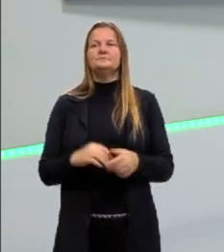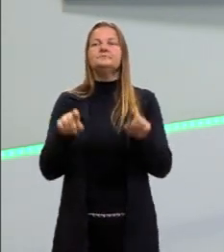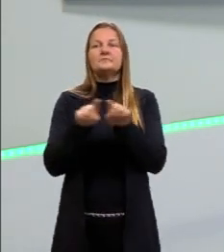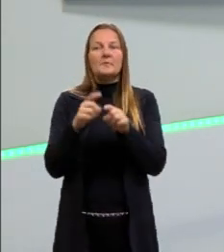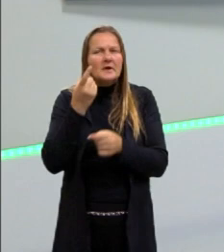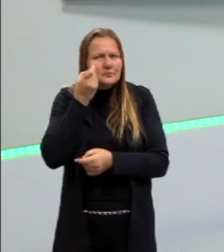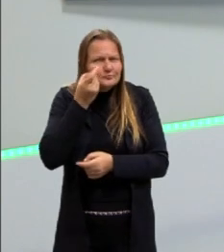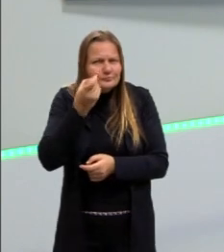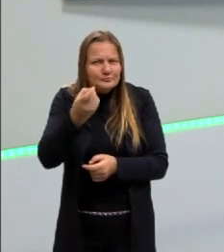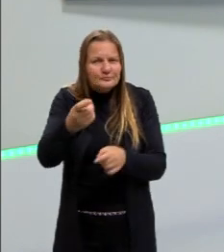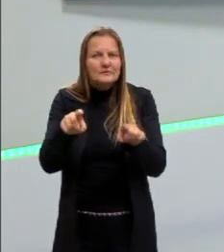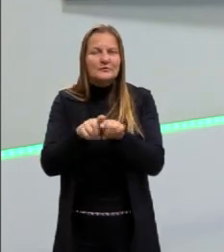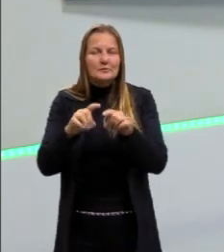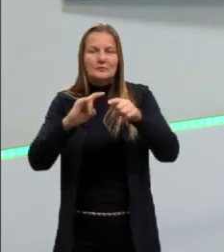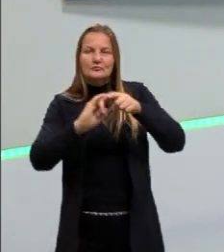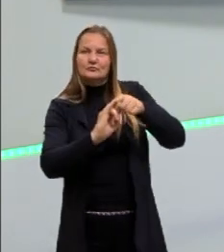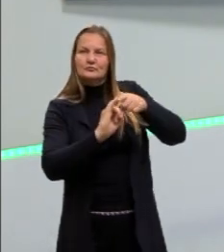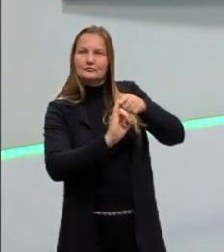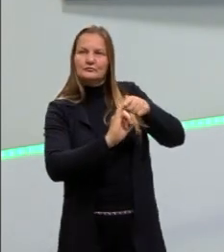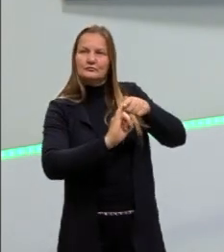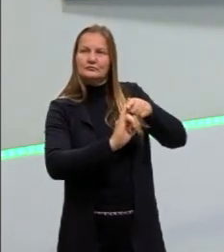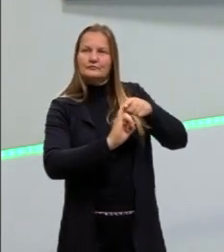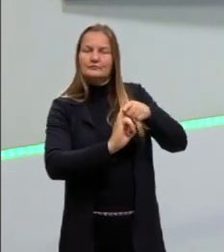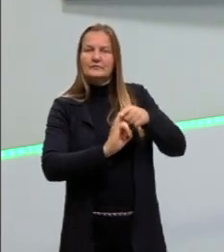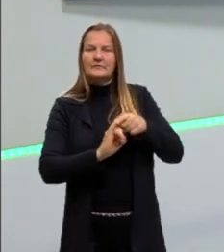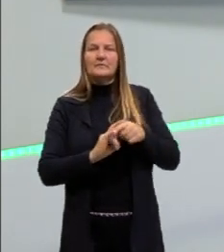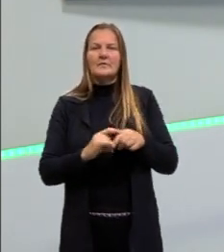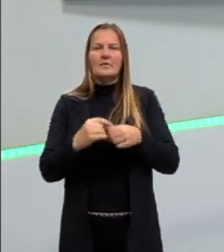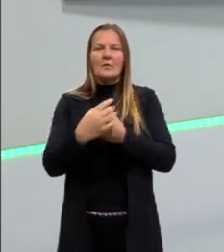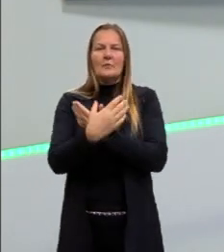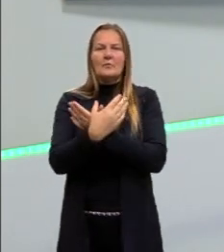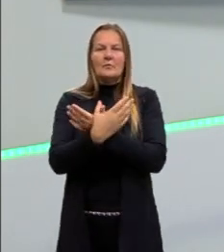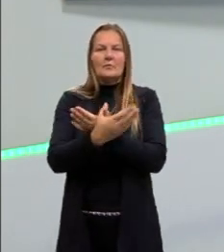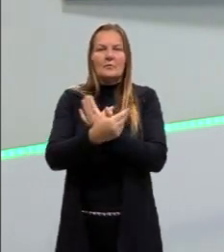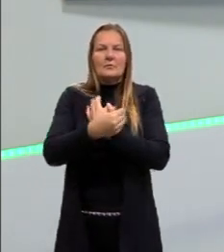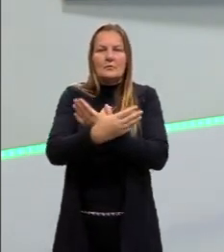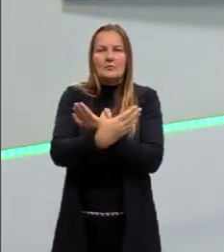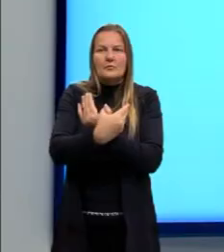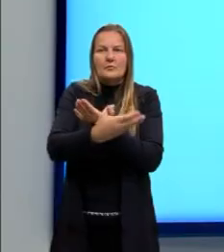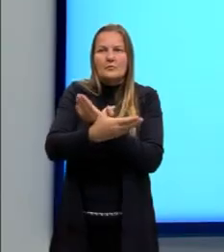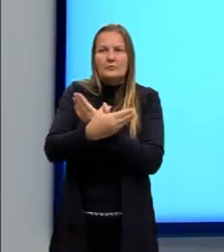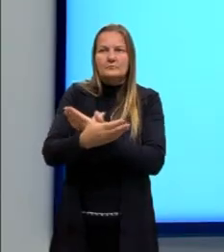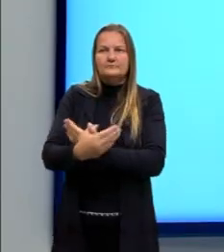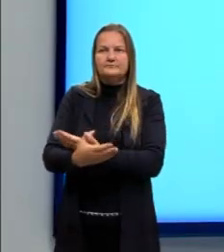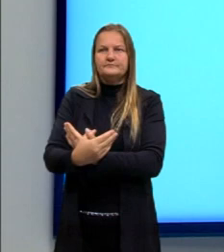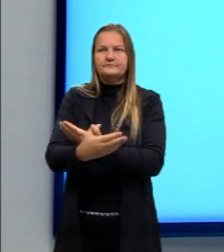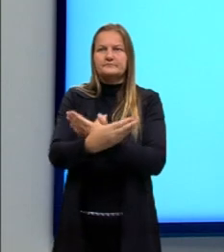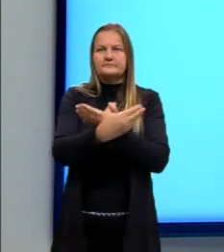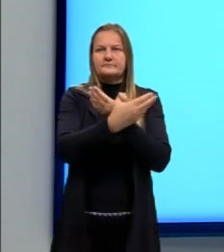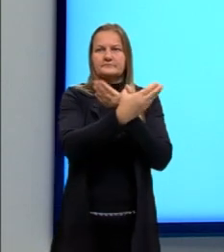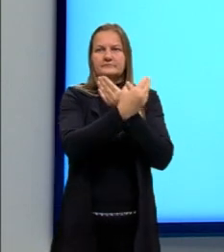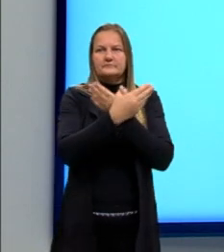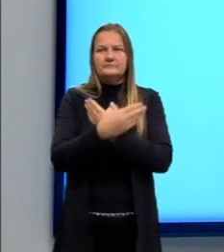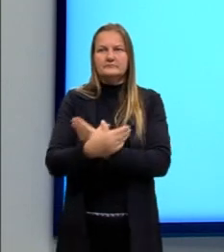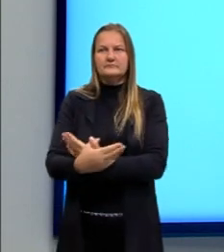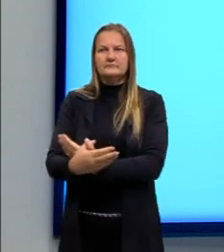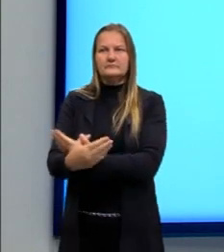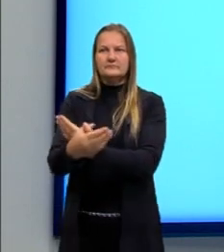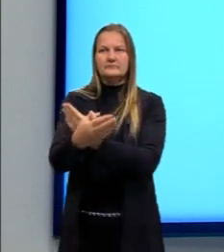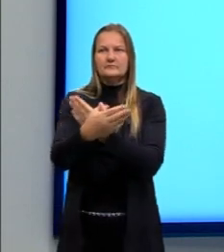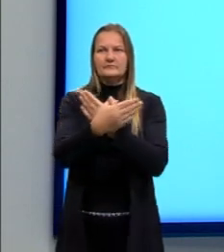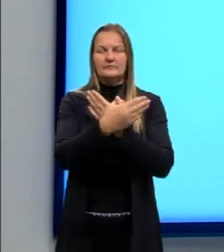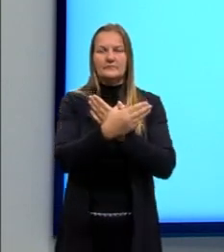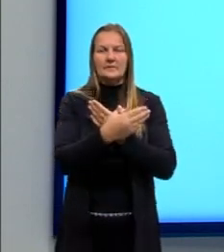interessante relacionada ao morcego são as mariposas. Elas se protegem então desses morcegos, né? Isso é uma